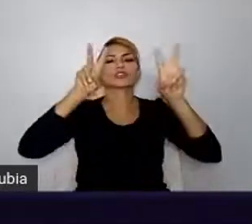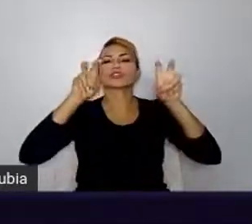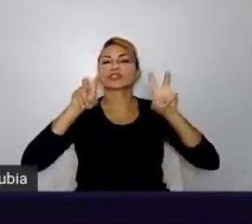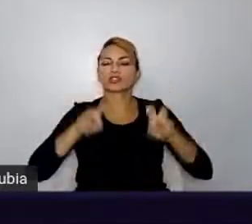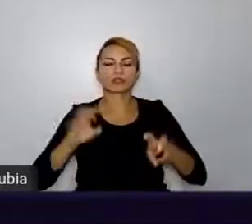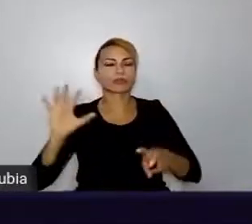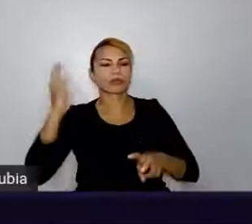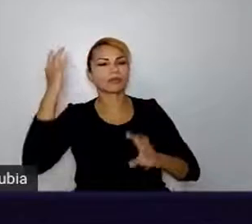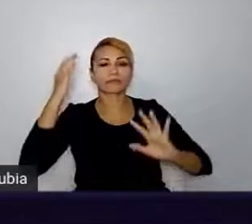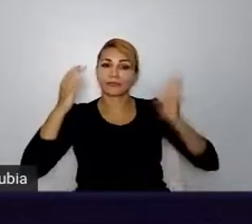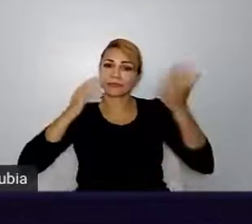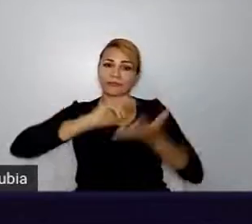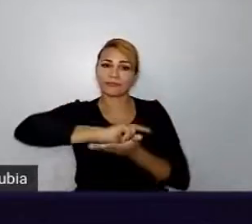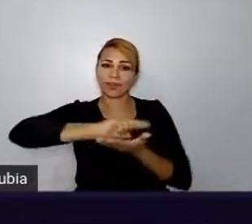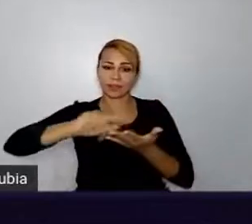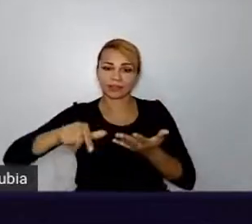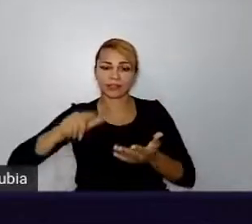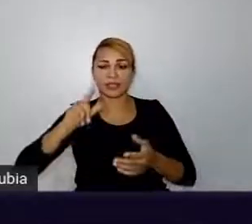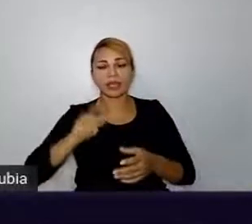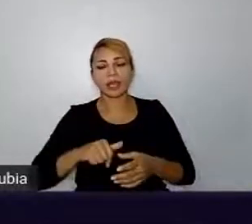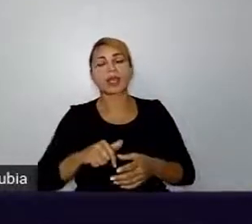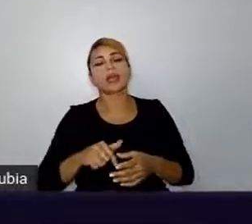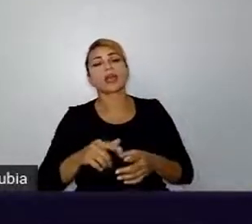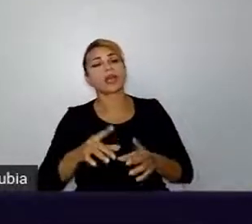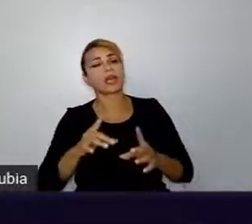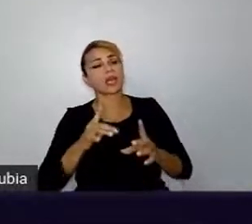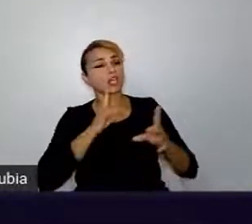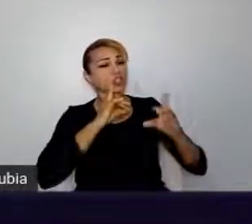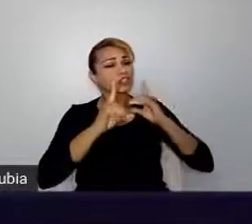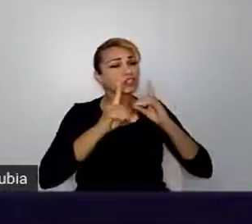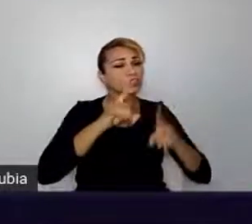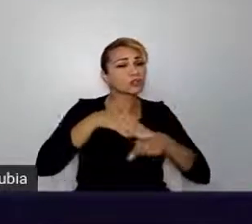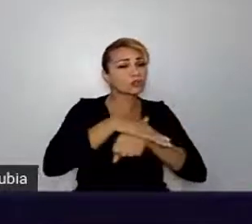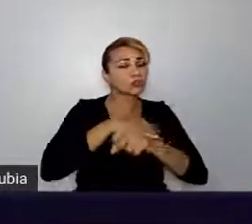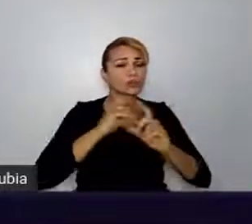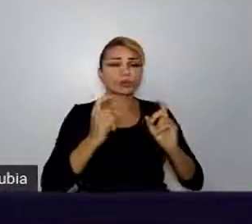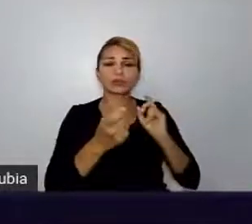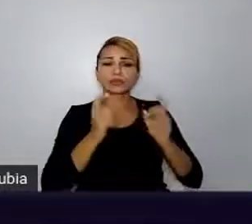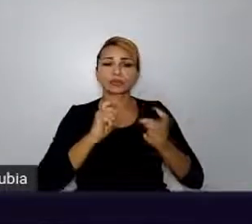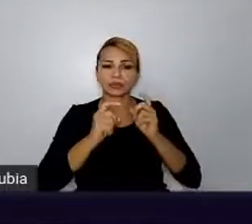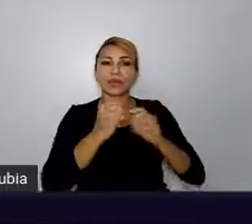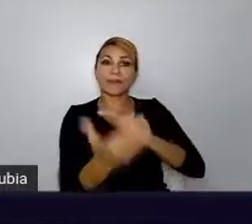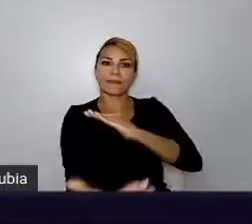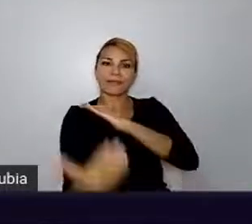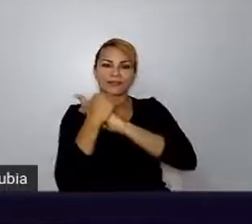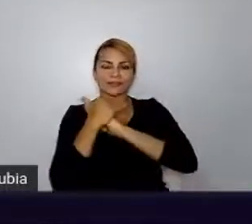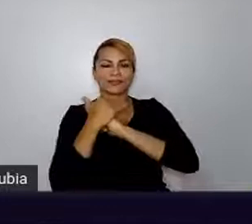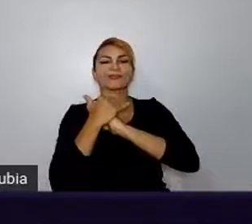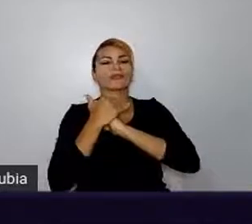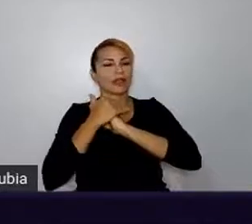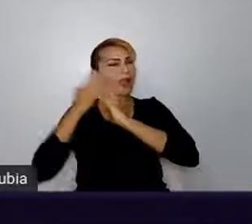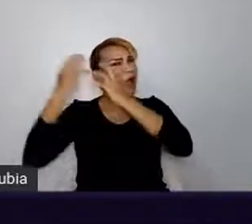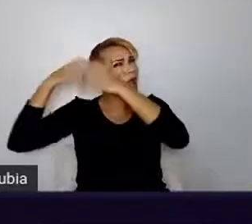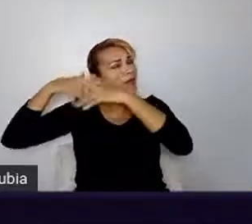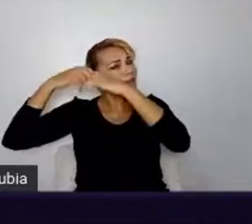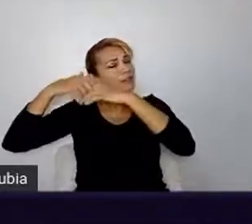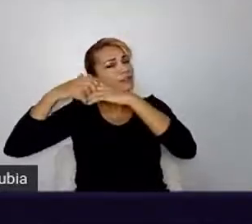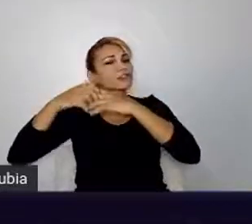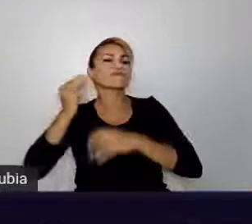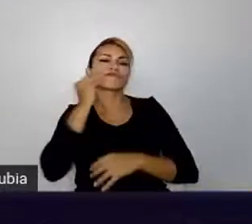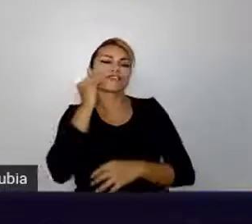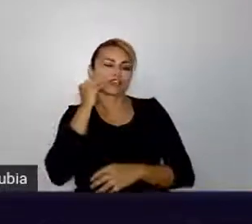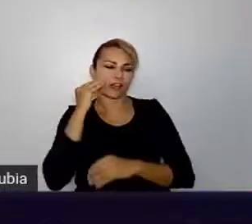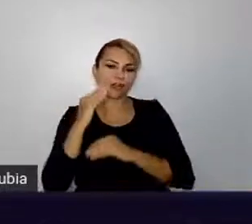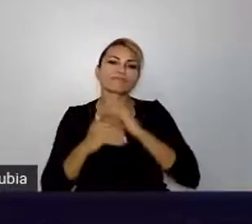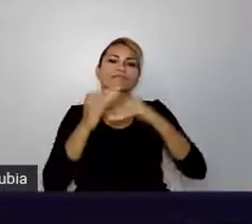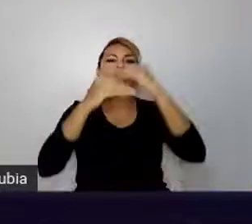discussões, tipo, ouvir o ponto de vista das outras pessoas também me ajudam bastante a refletir e a tentar melhorar. E assim,